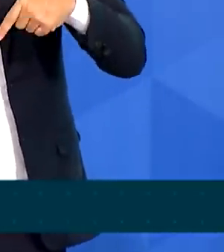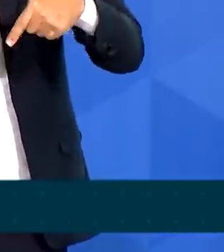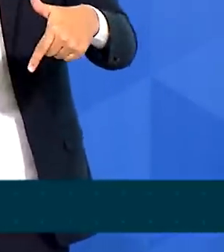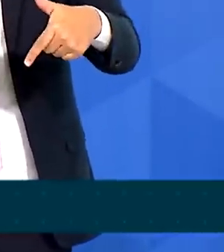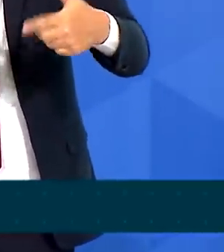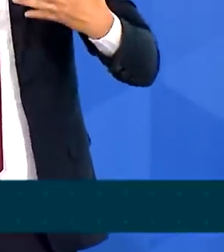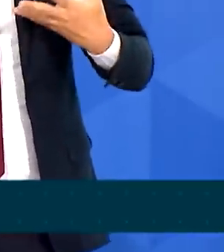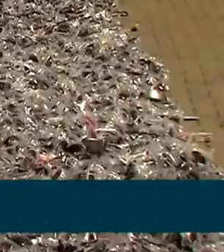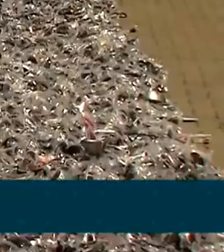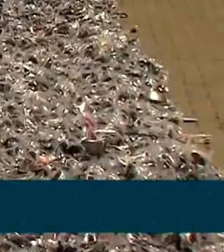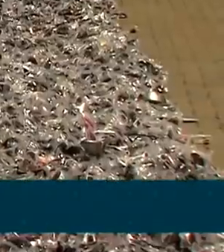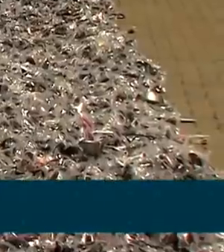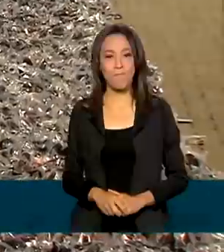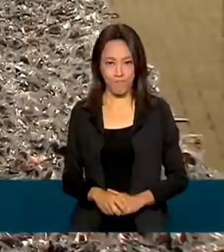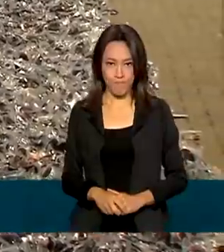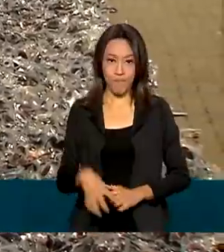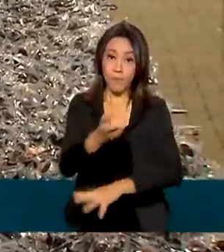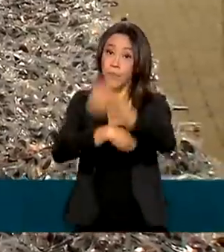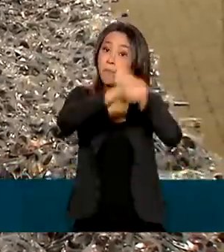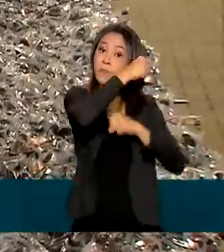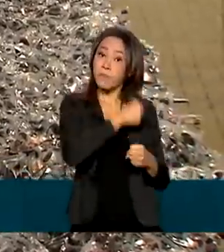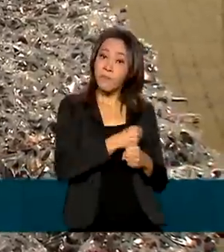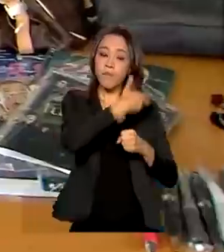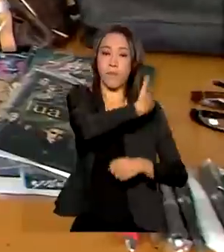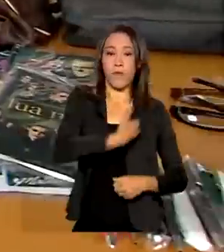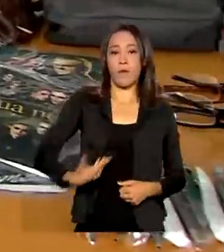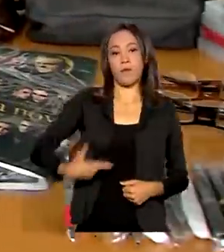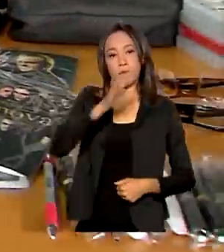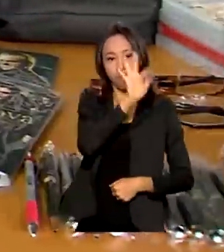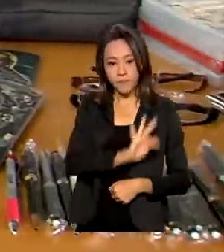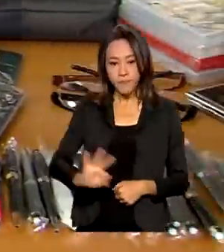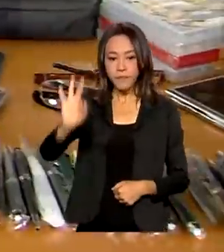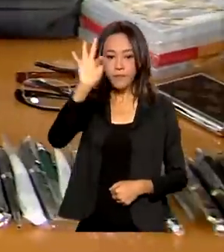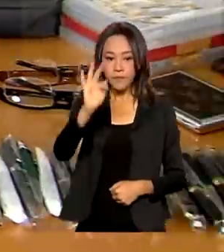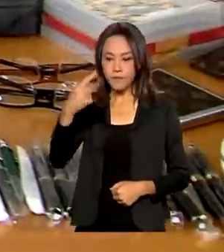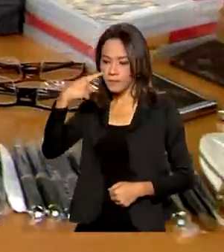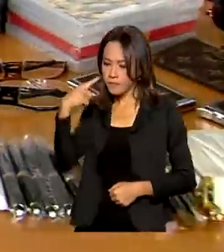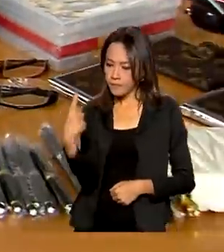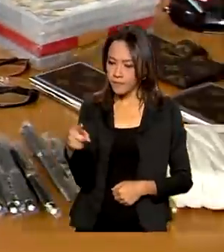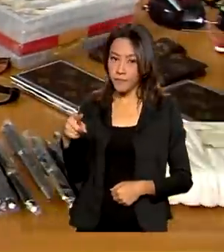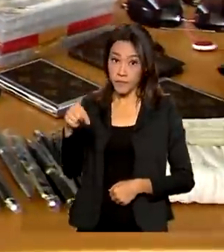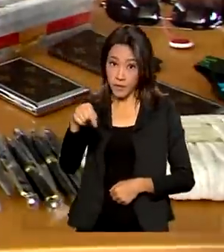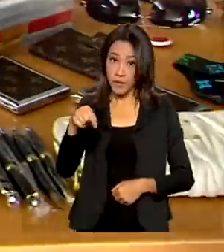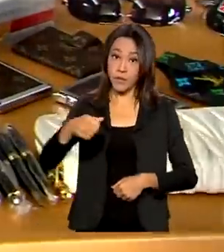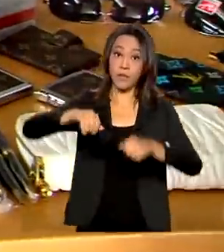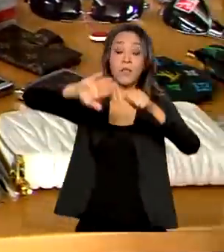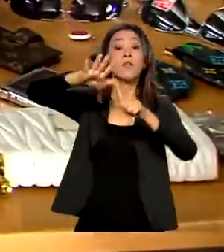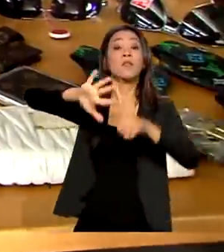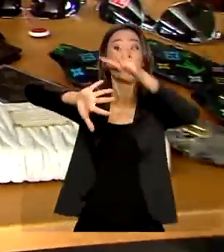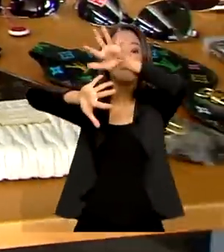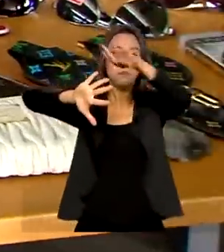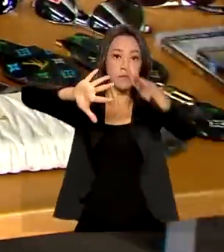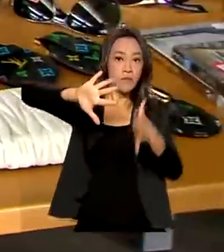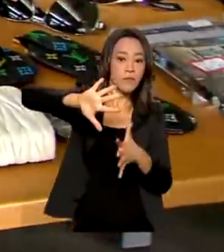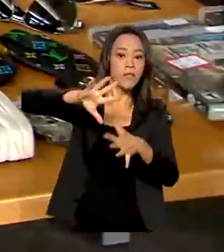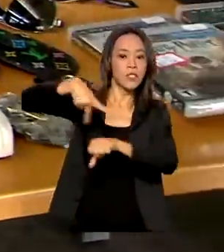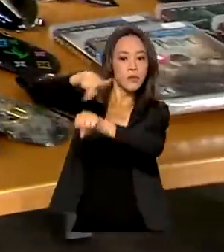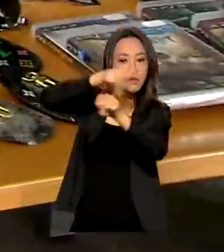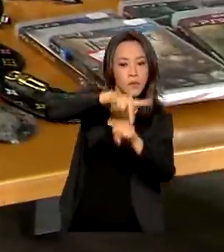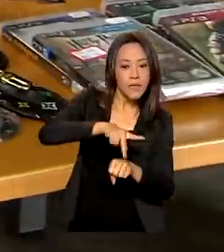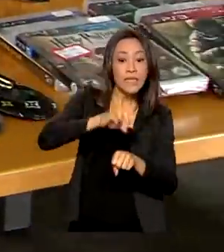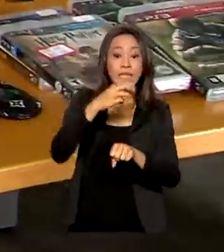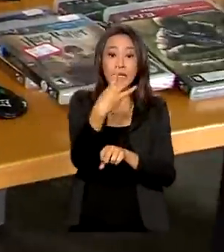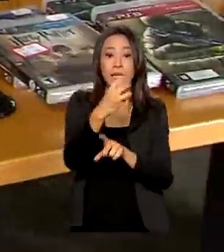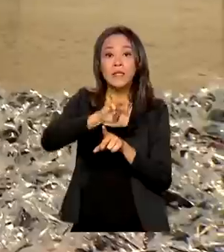que está sendo realizado. No ano passado, o governo federal apreendeu nessas regiões fronteiriças mais de 3 bilhões de